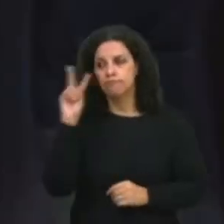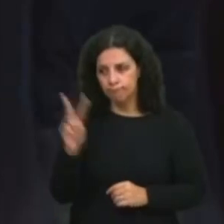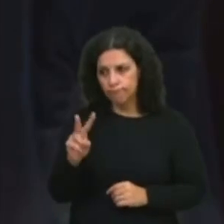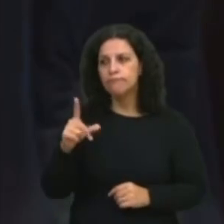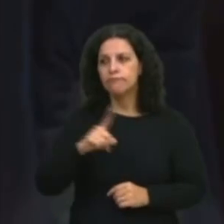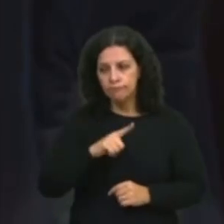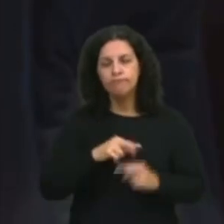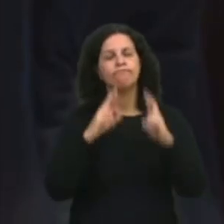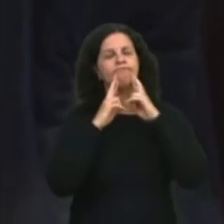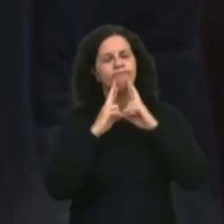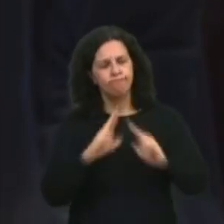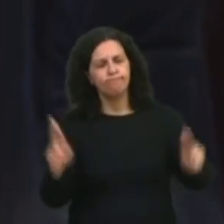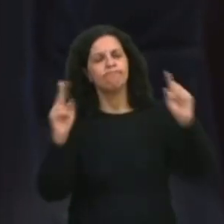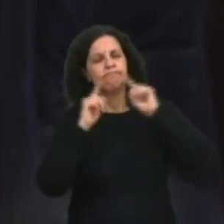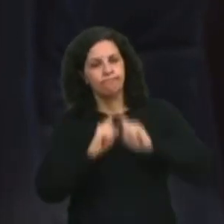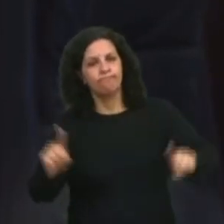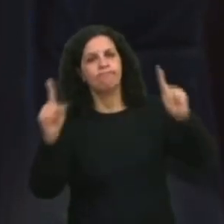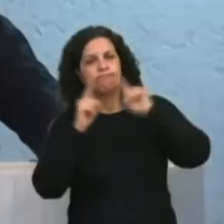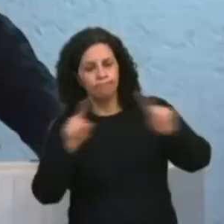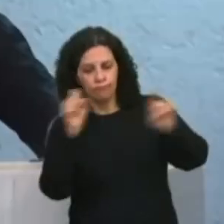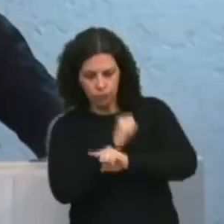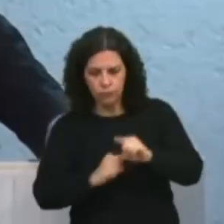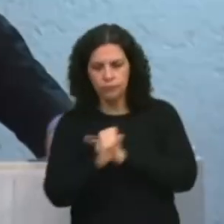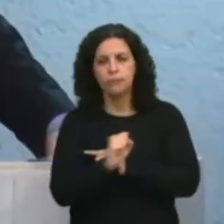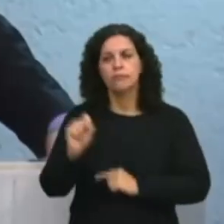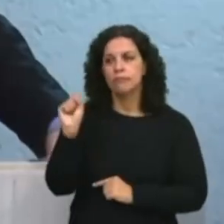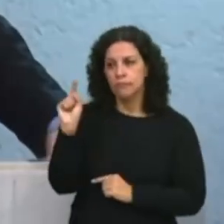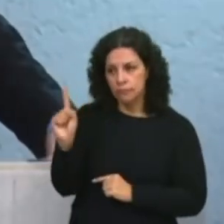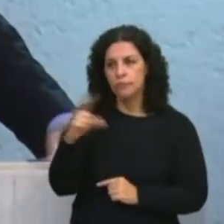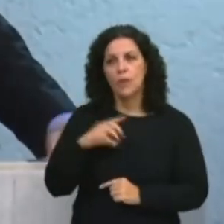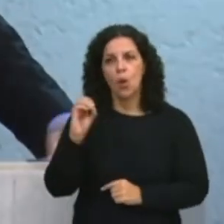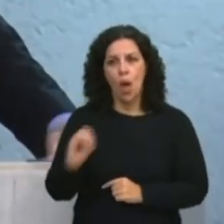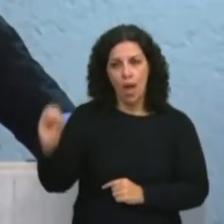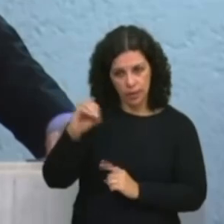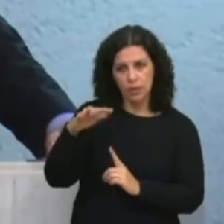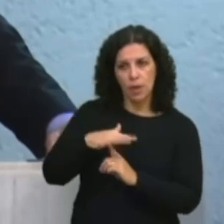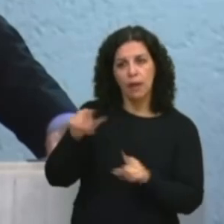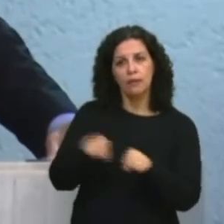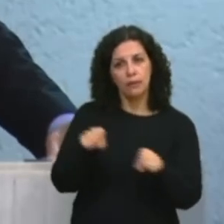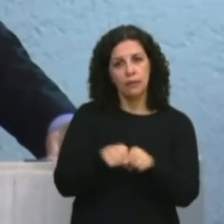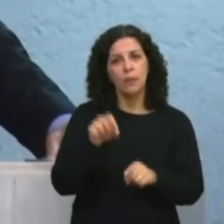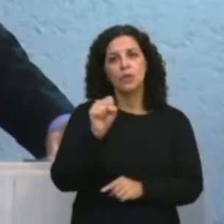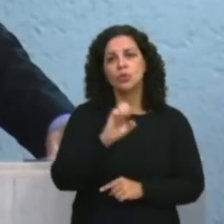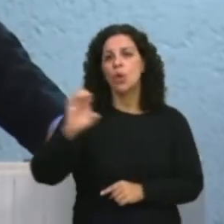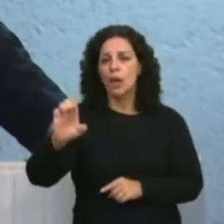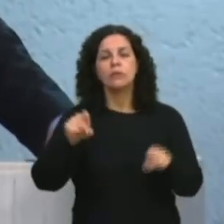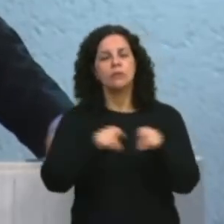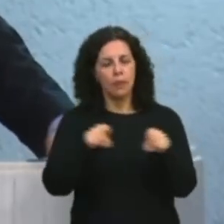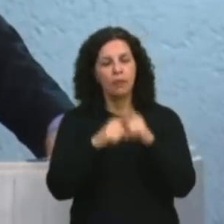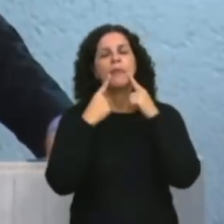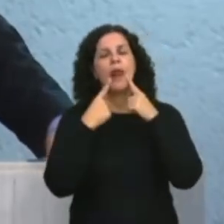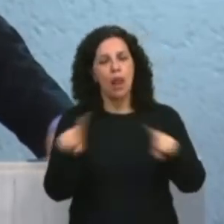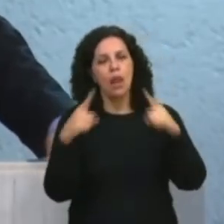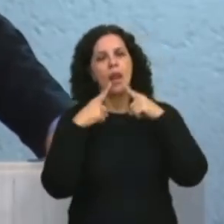as grandes reclamações de toda a sociedade, tanto oestina quanto o sudoestina do Paraná,